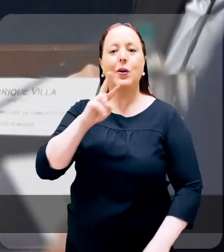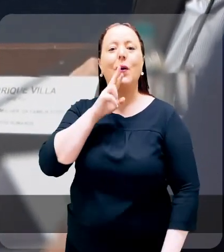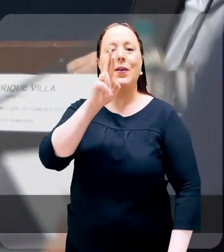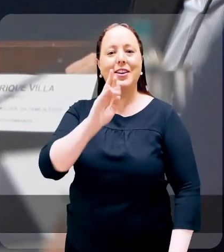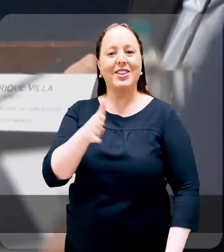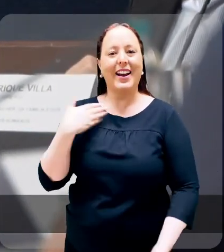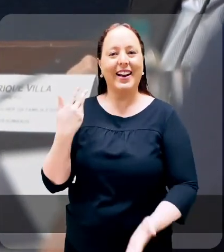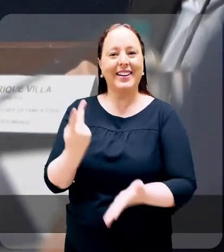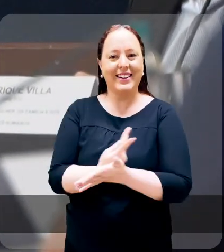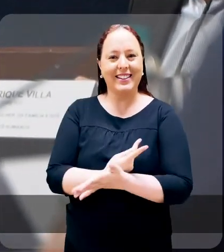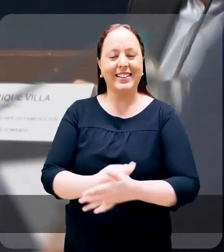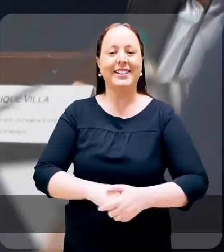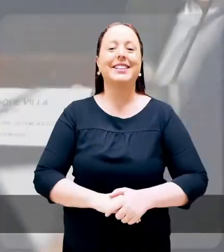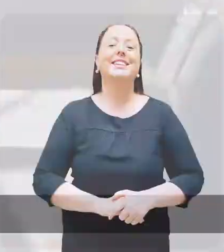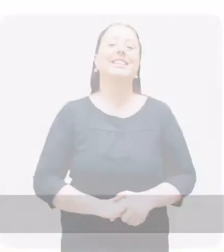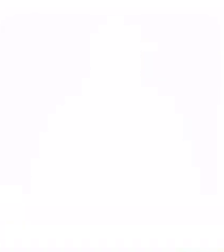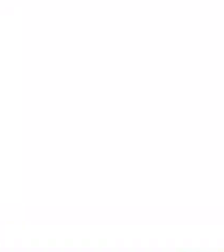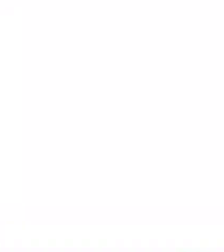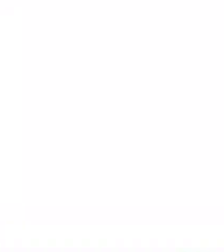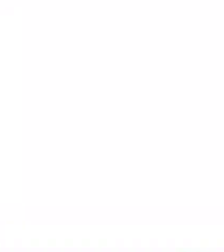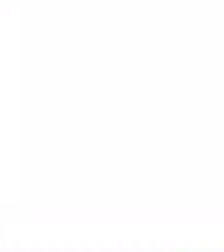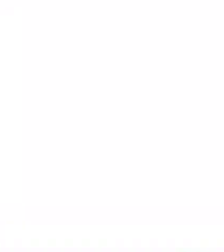vejo os resultados já acontecendo.